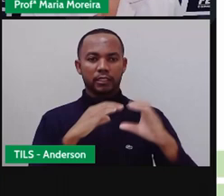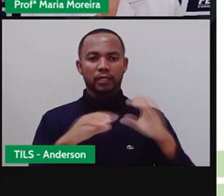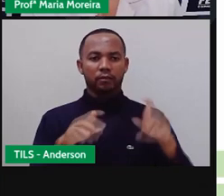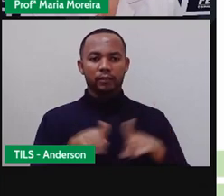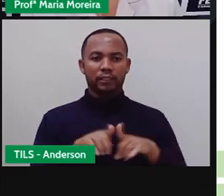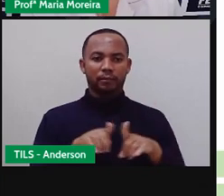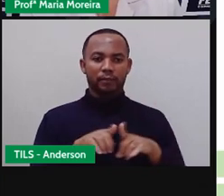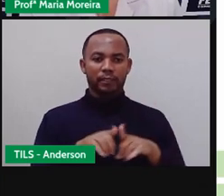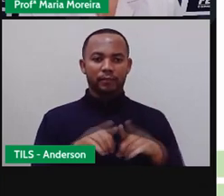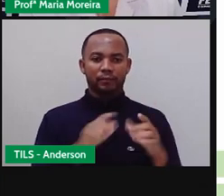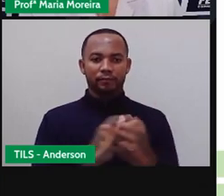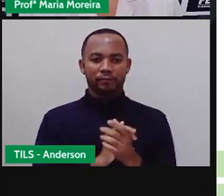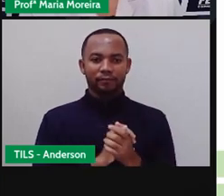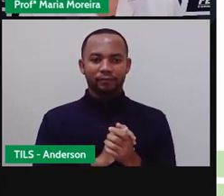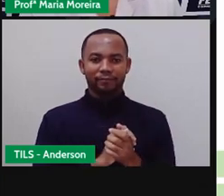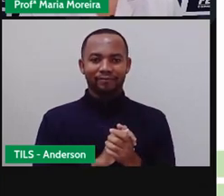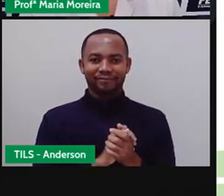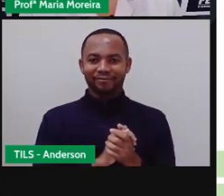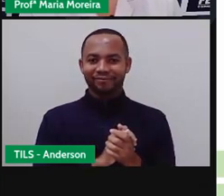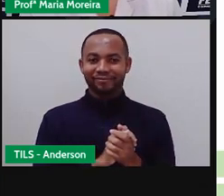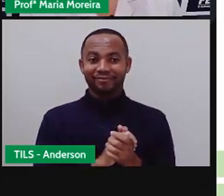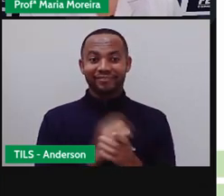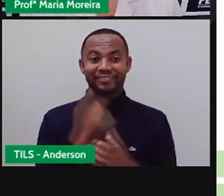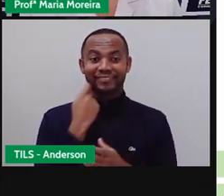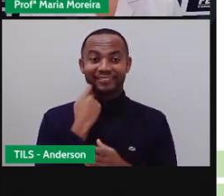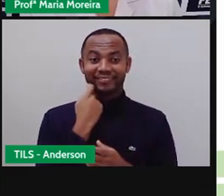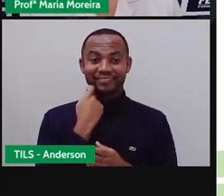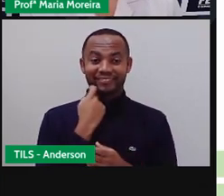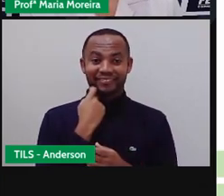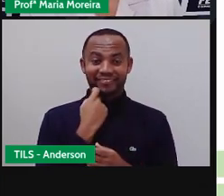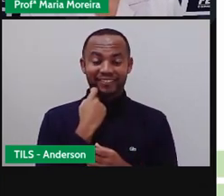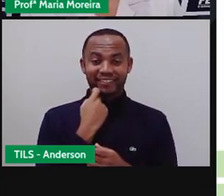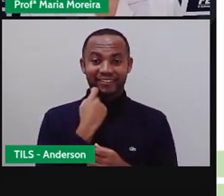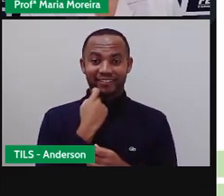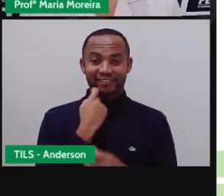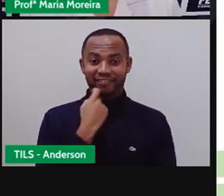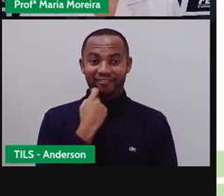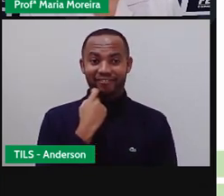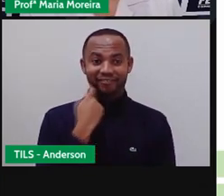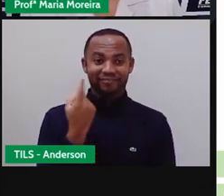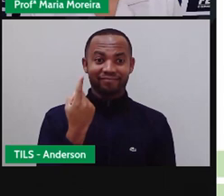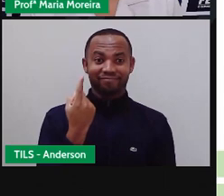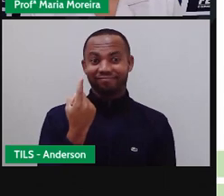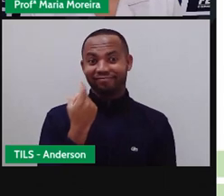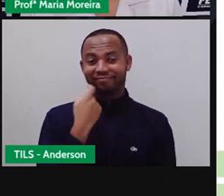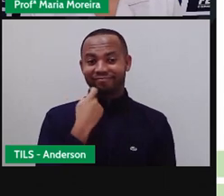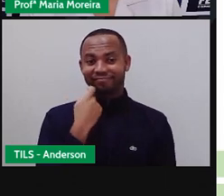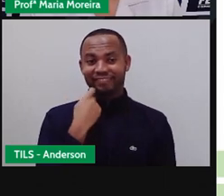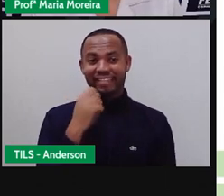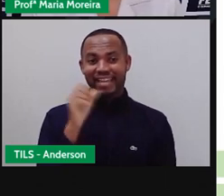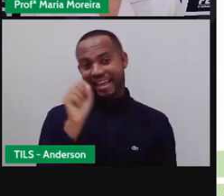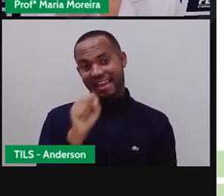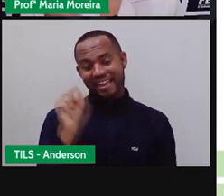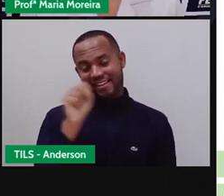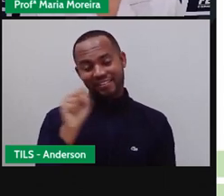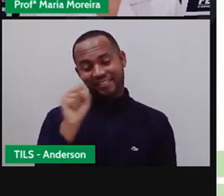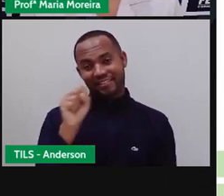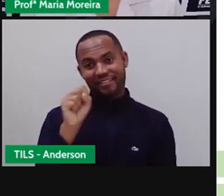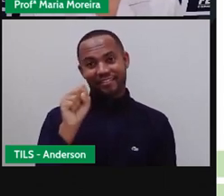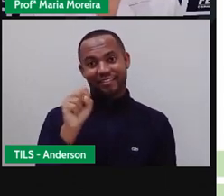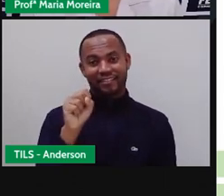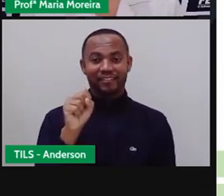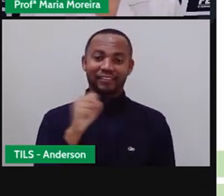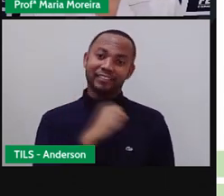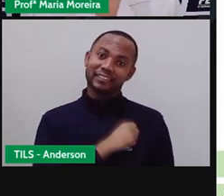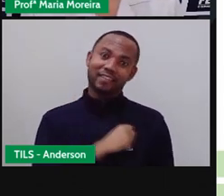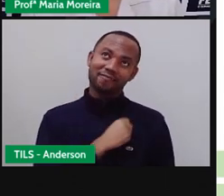esquecemos. Sextou, sextou, sextou! E sextou